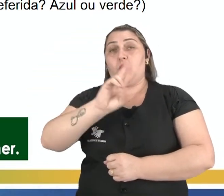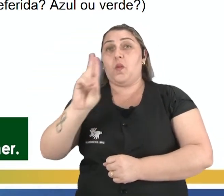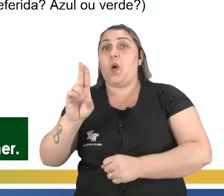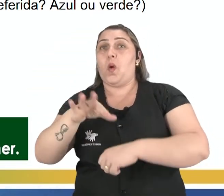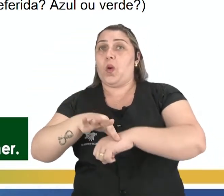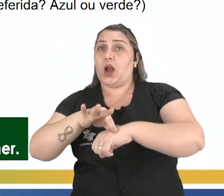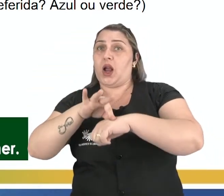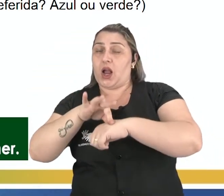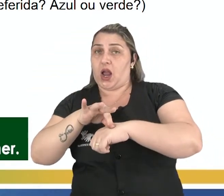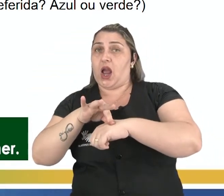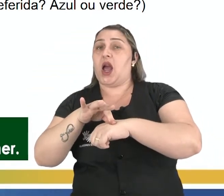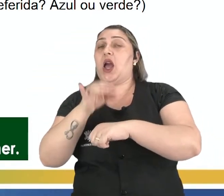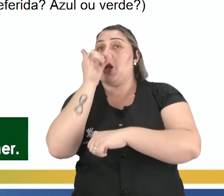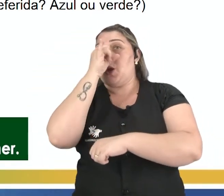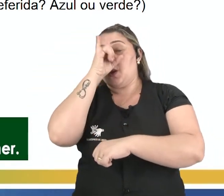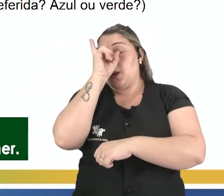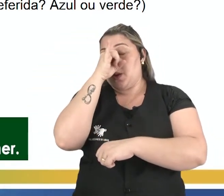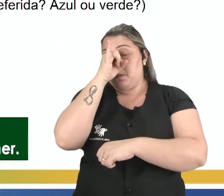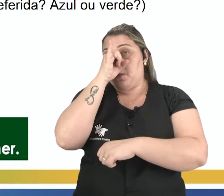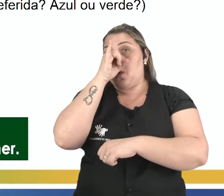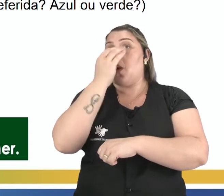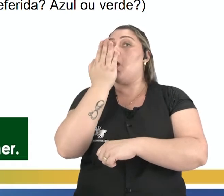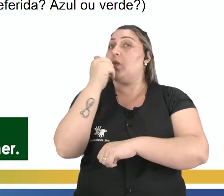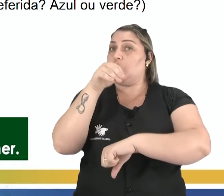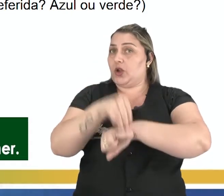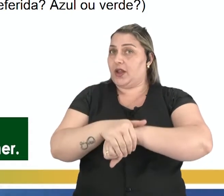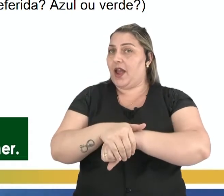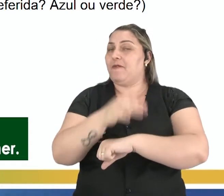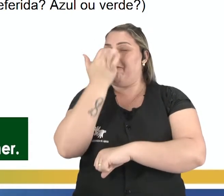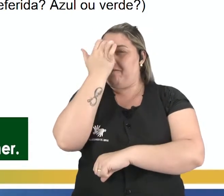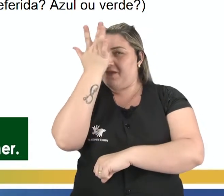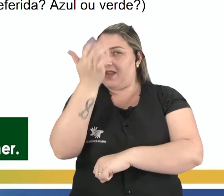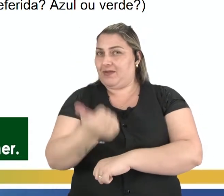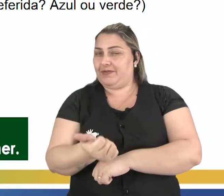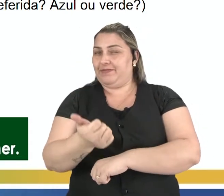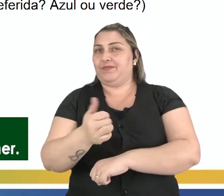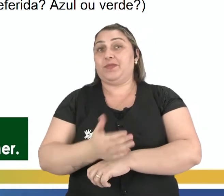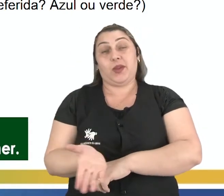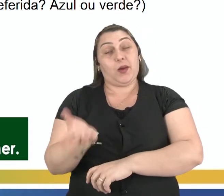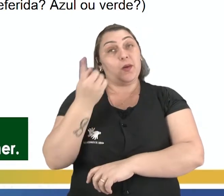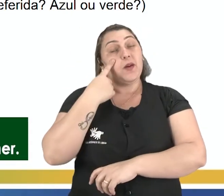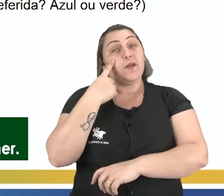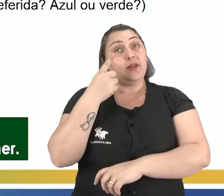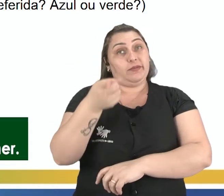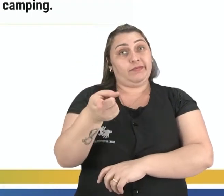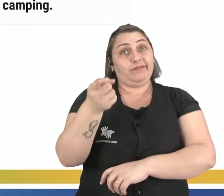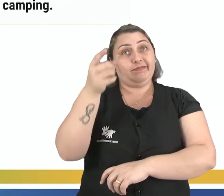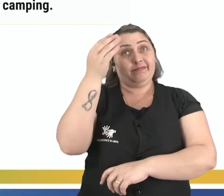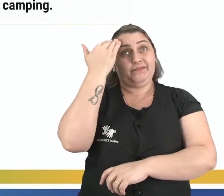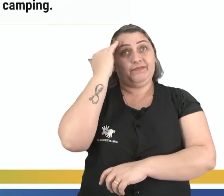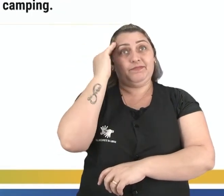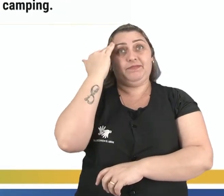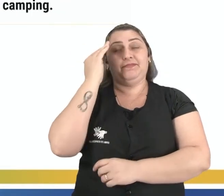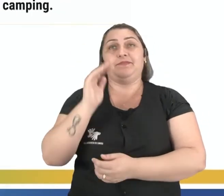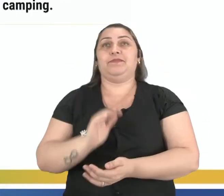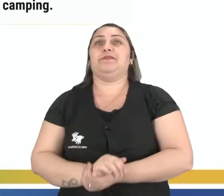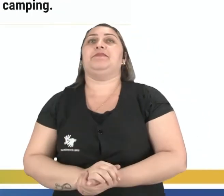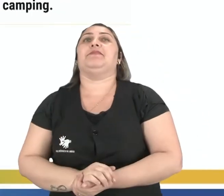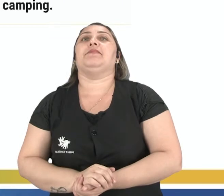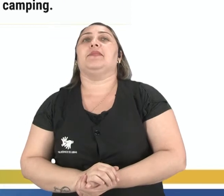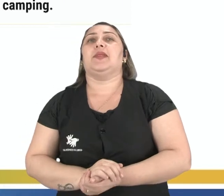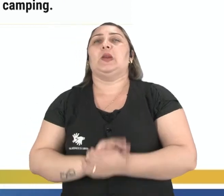porco no jantar. Facinho, né? As conjunctions. Bora ver se você entendeu. Tem um